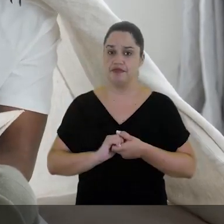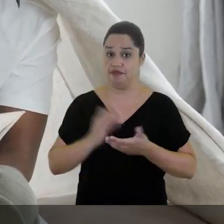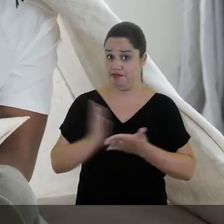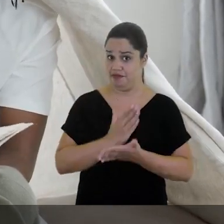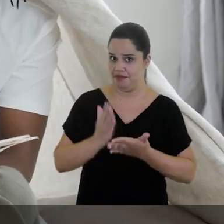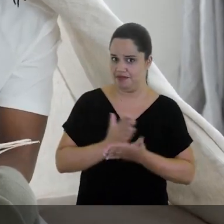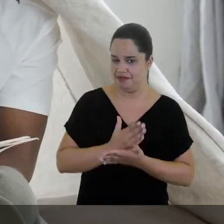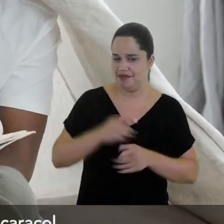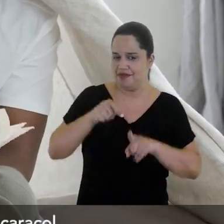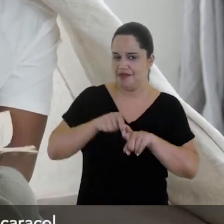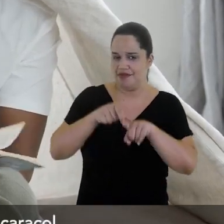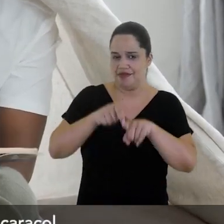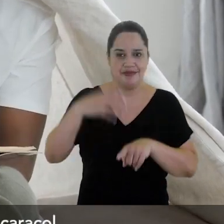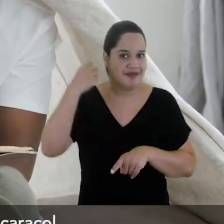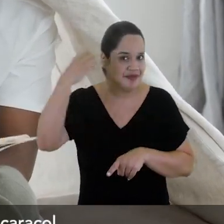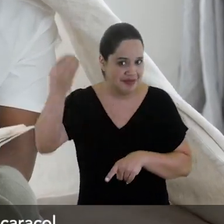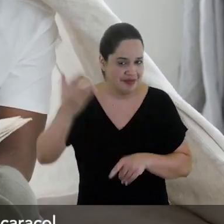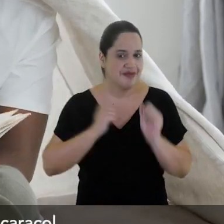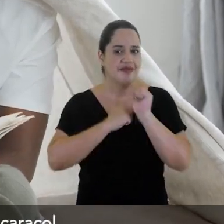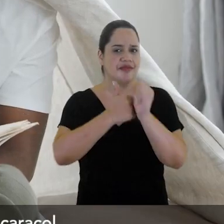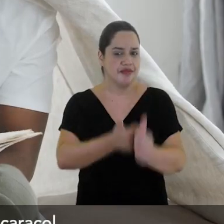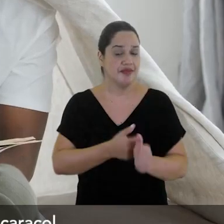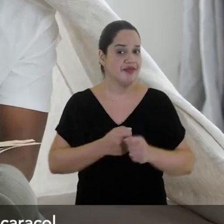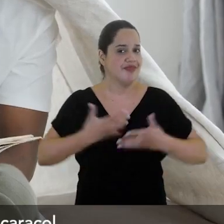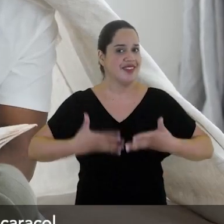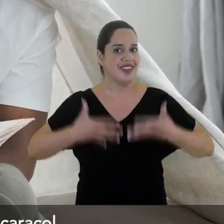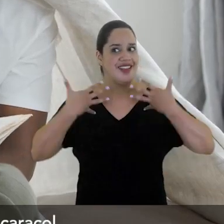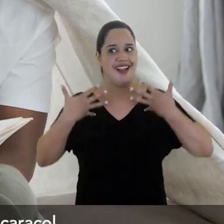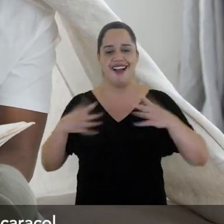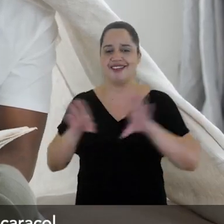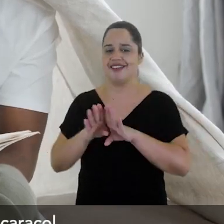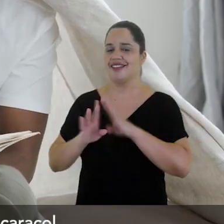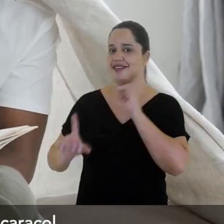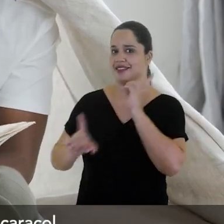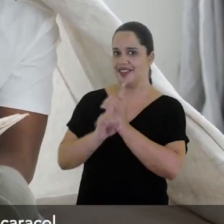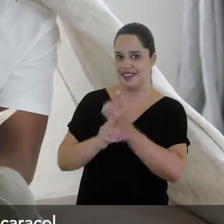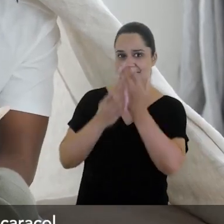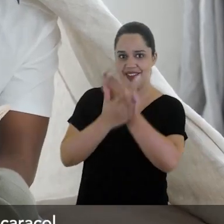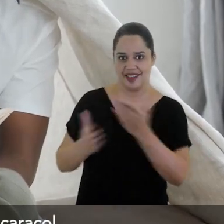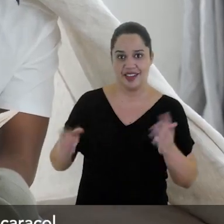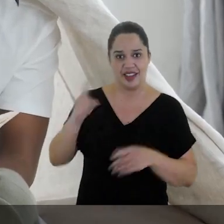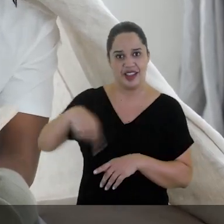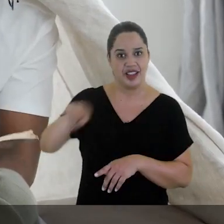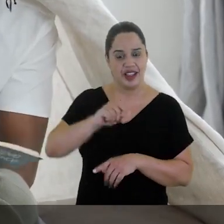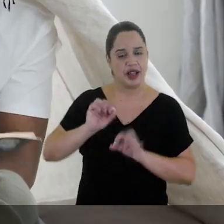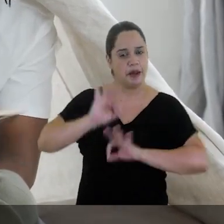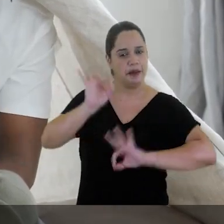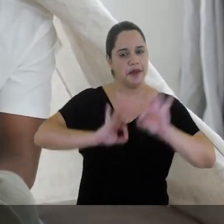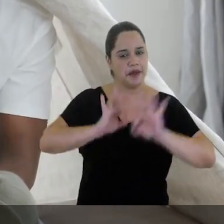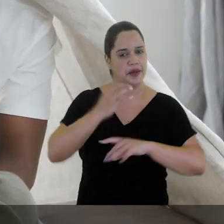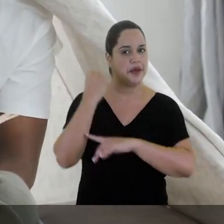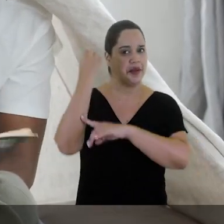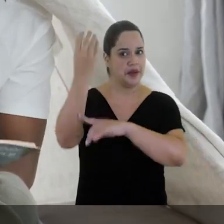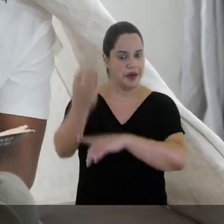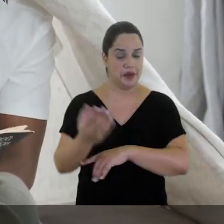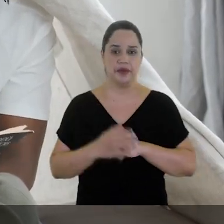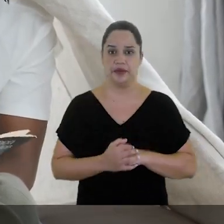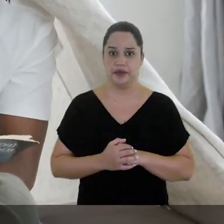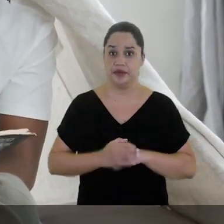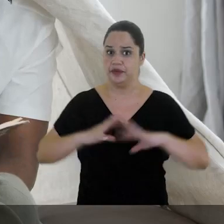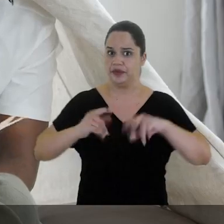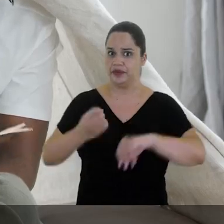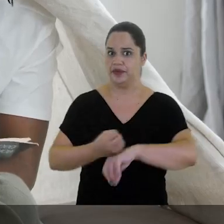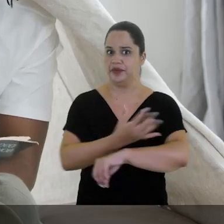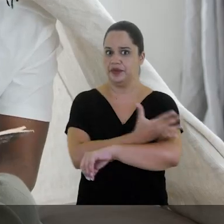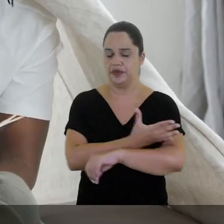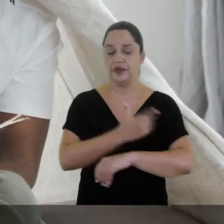Viajar Caracol, acompanhamos as alegrias e as descobertas do Caracol enquanto planeja sua viagem.